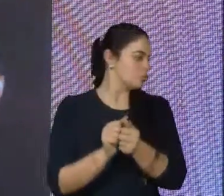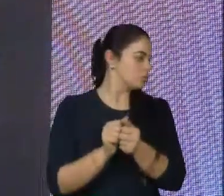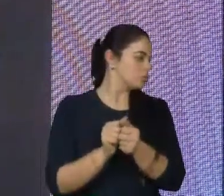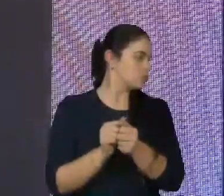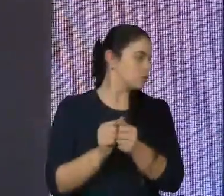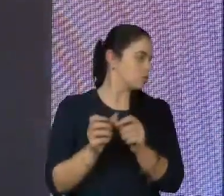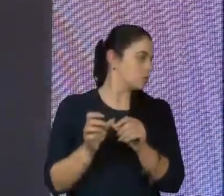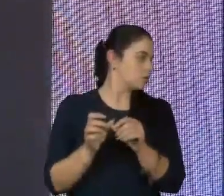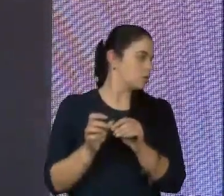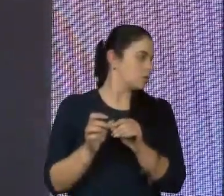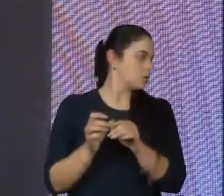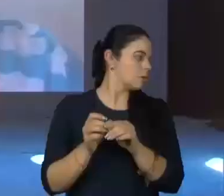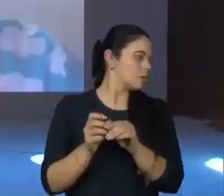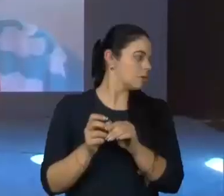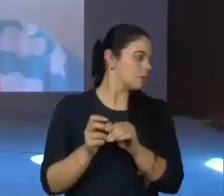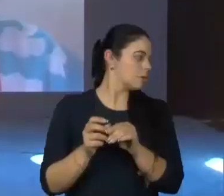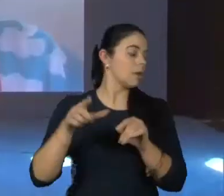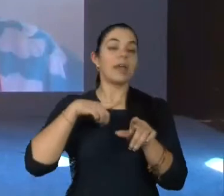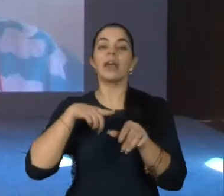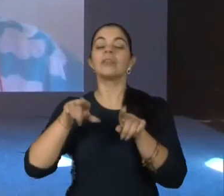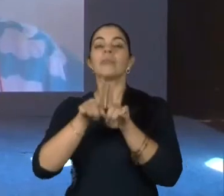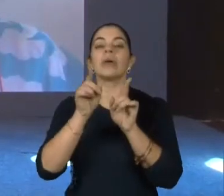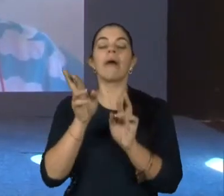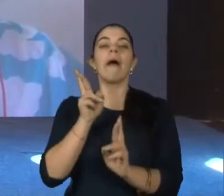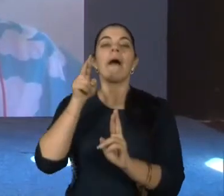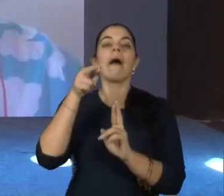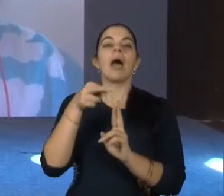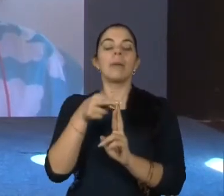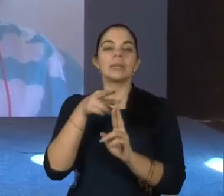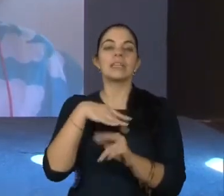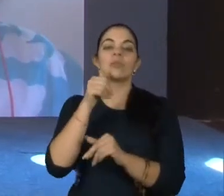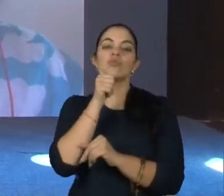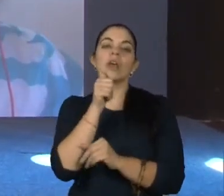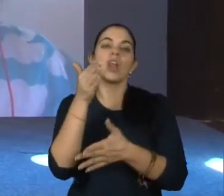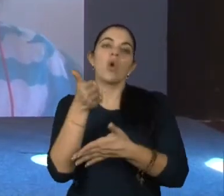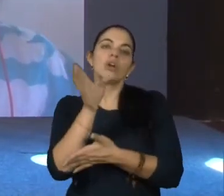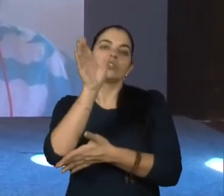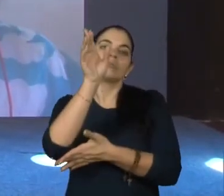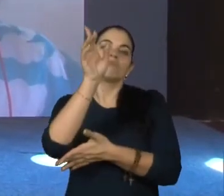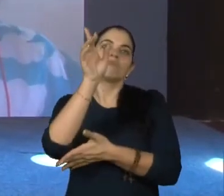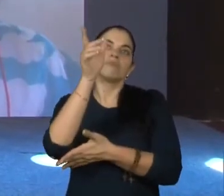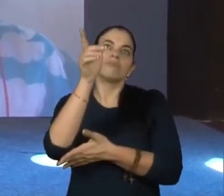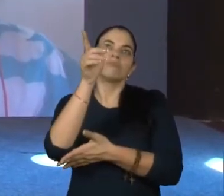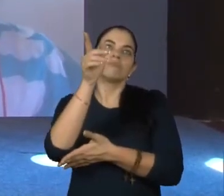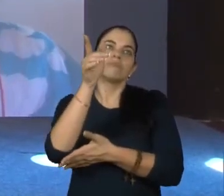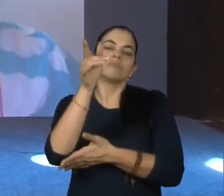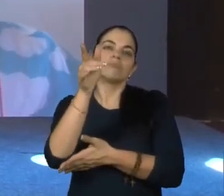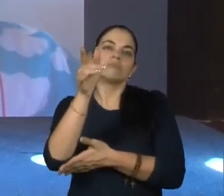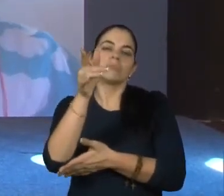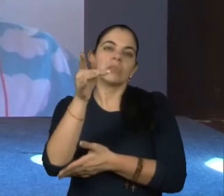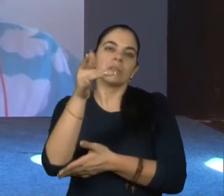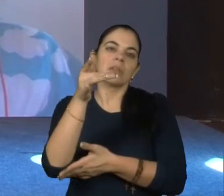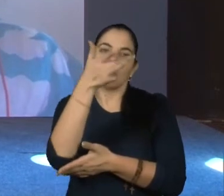E você? Acho que a representatividade para mim, da mulher hoje, com deficiência, é as pessoas entenderem